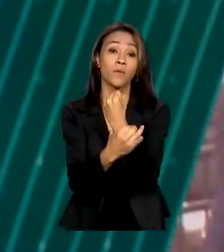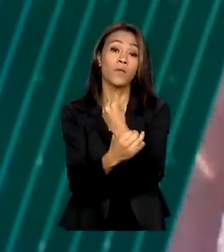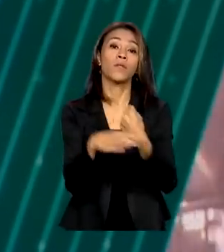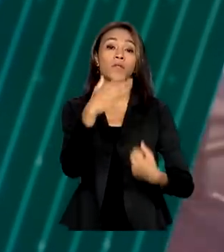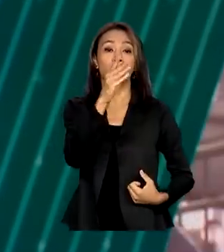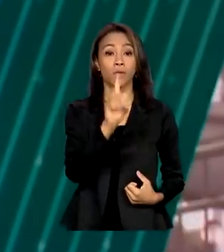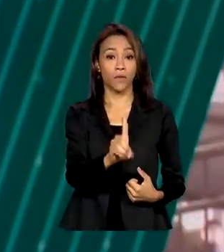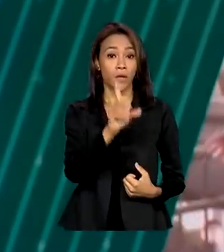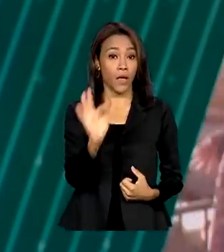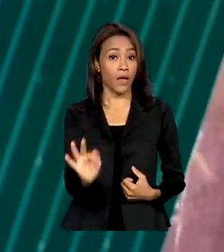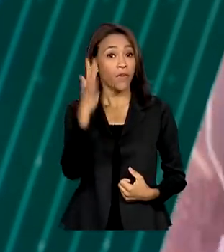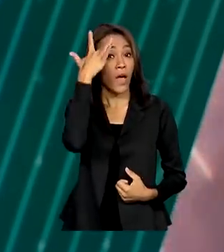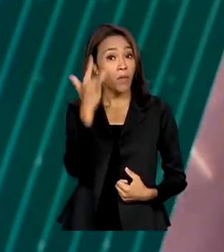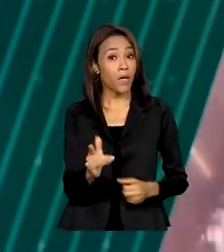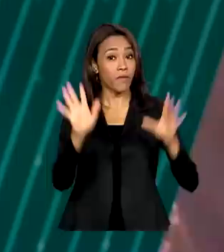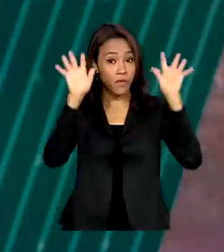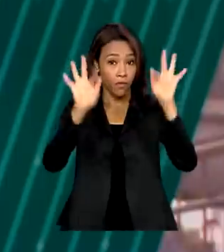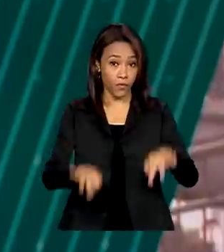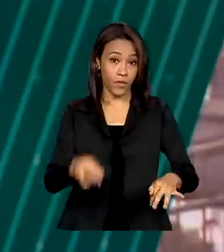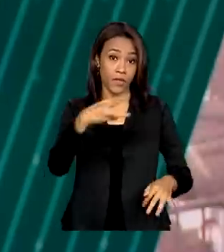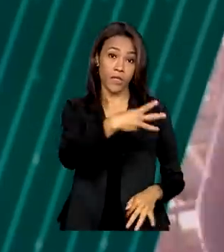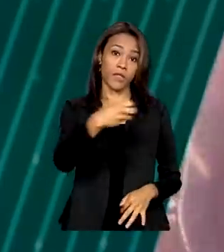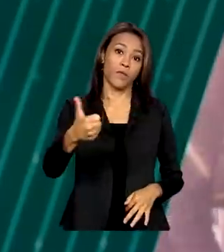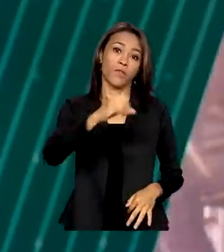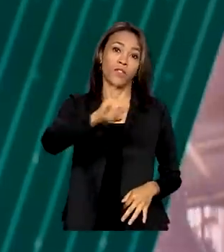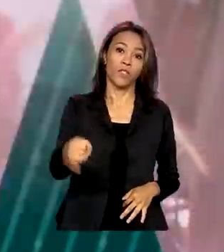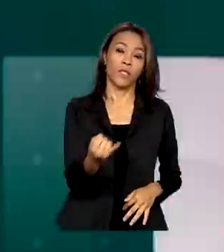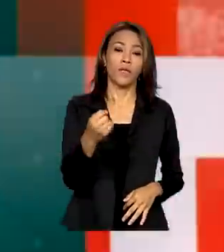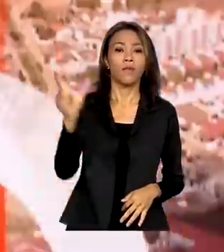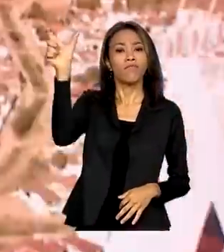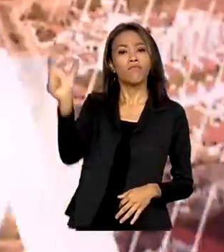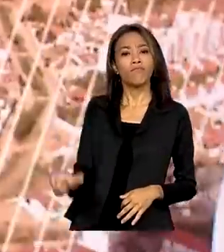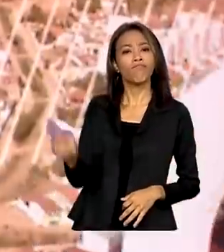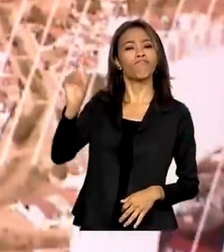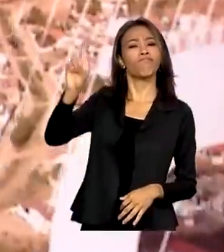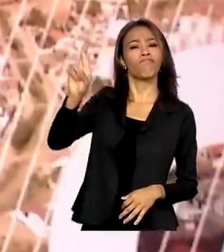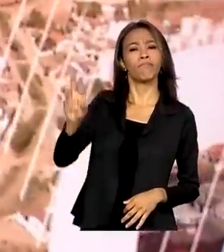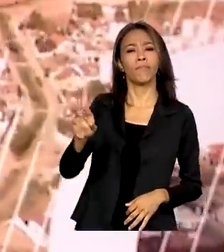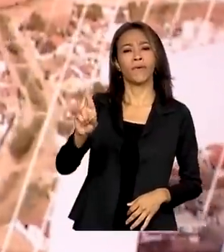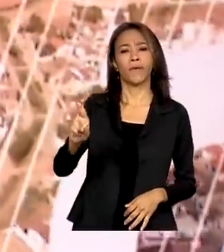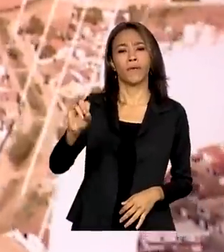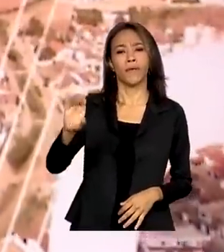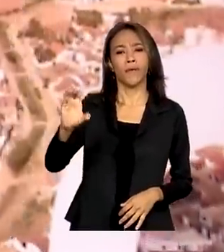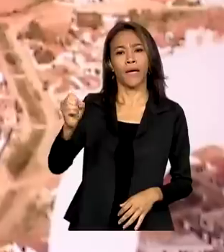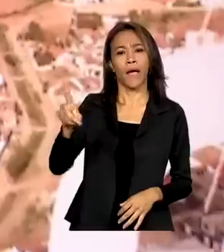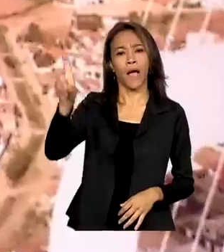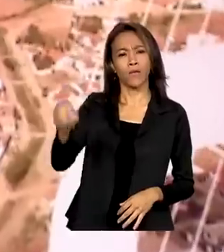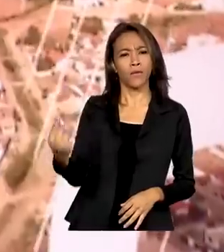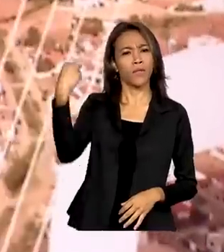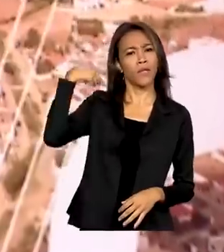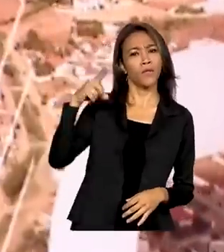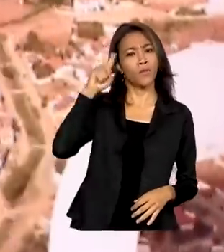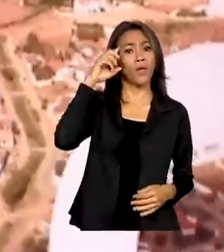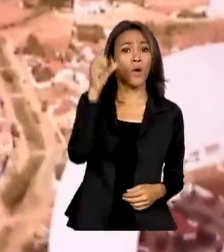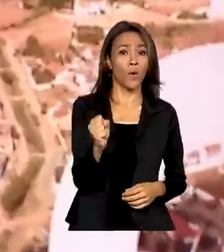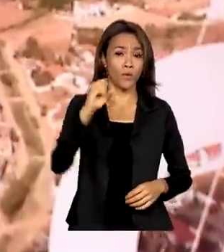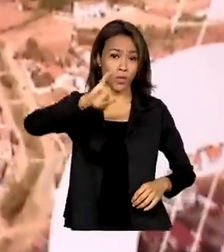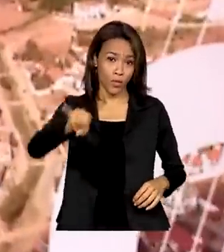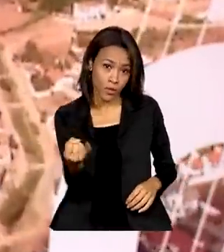encerrar amanhã, 31 de janeiro. O setor é comandado por Ricardo Capelli desde 8 de janeiro, quando atos